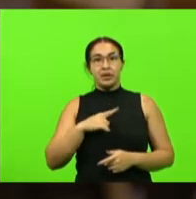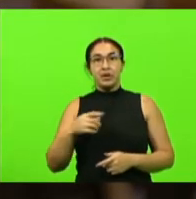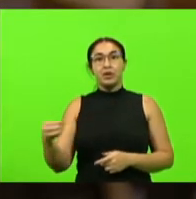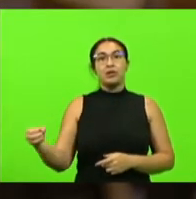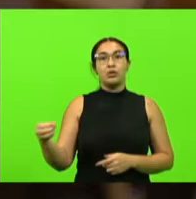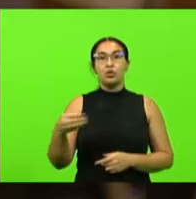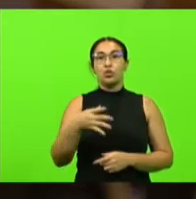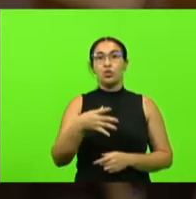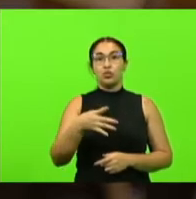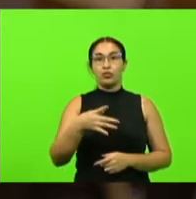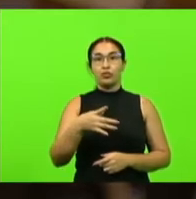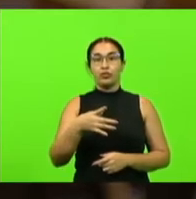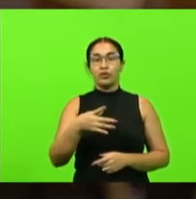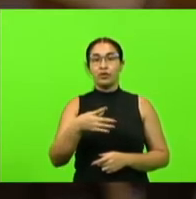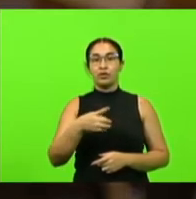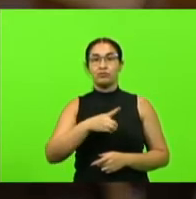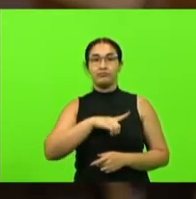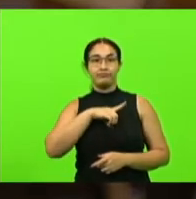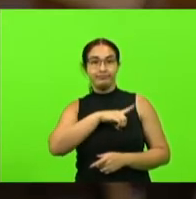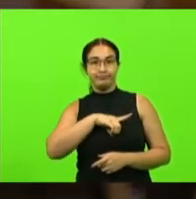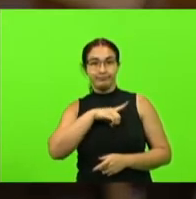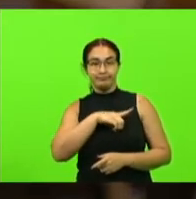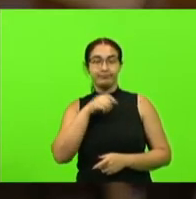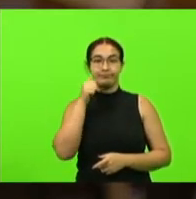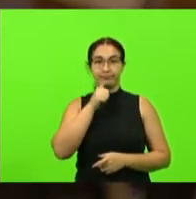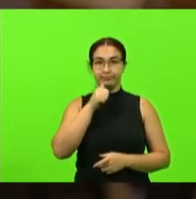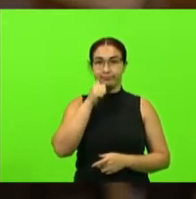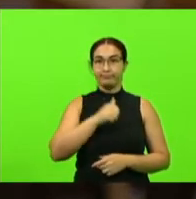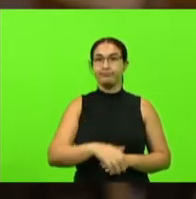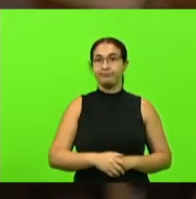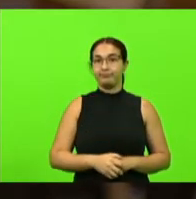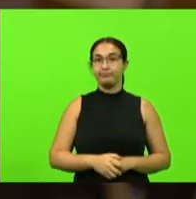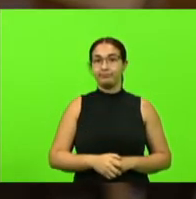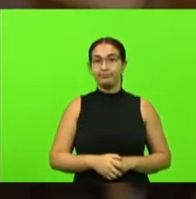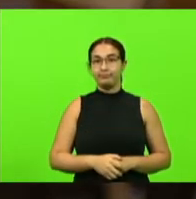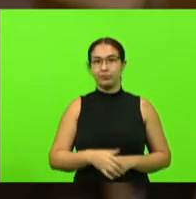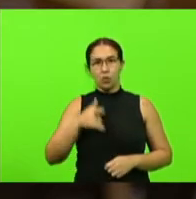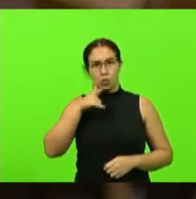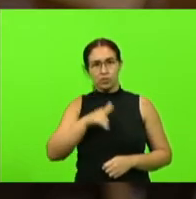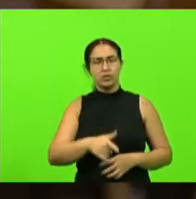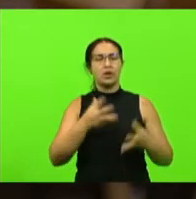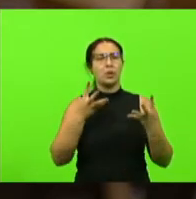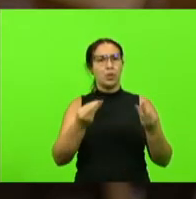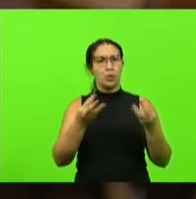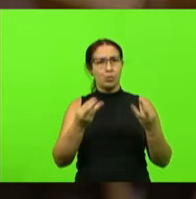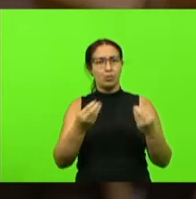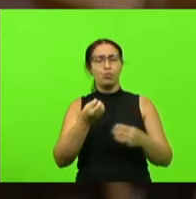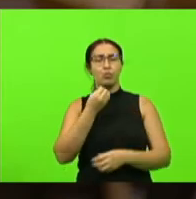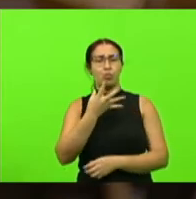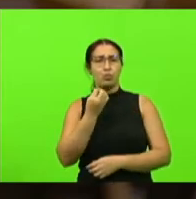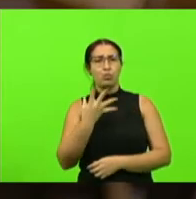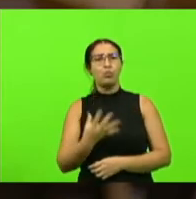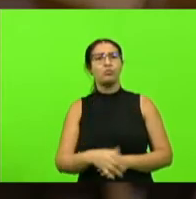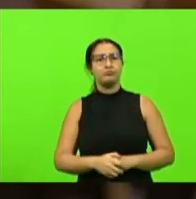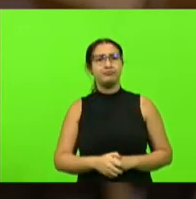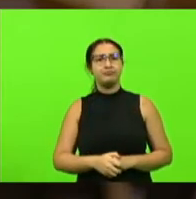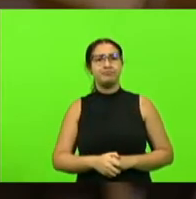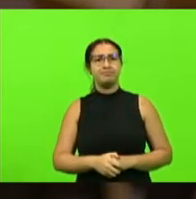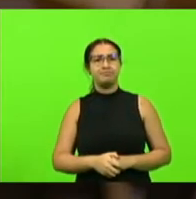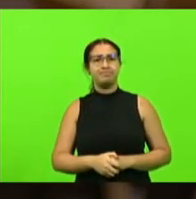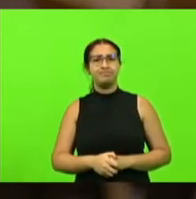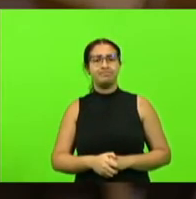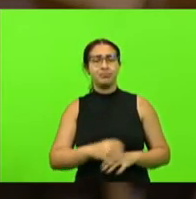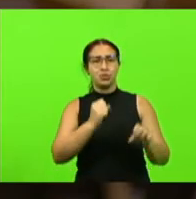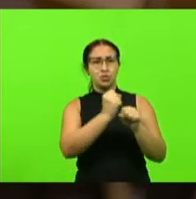delegacia da mulher eu acho que foi um ganho absurdo um ganho muito bom que aconteceu com a implantação da delegacia da